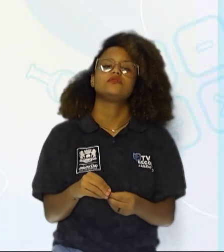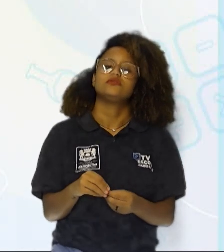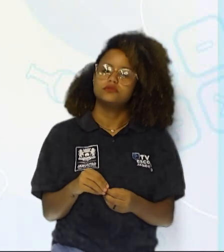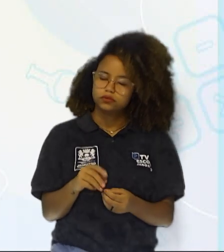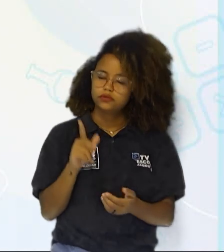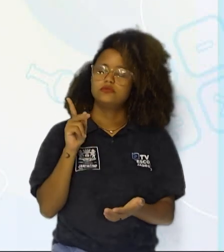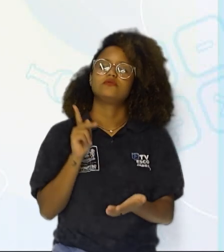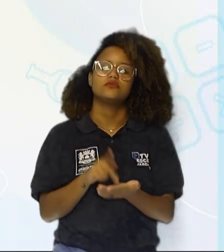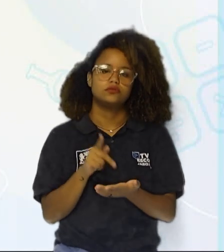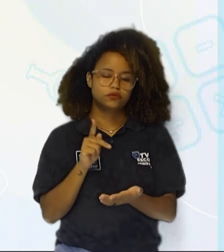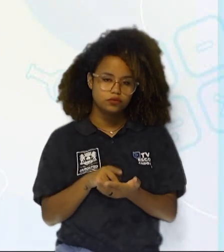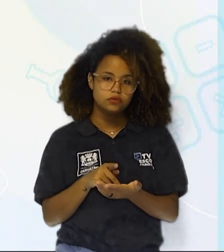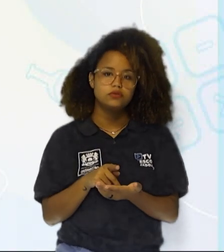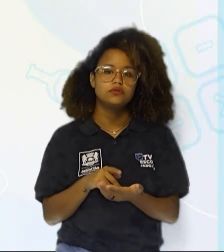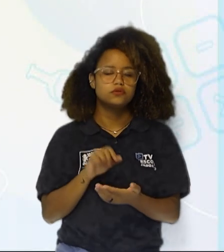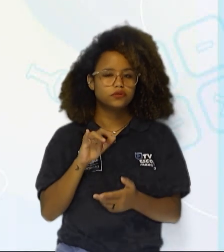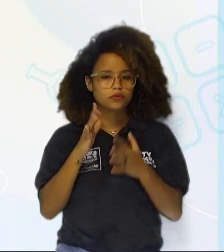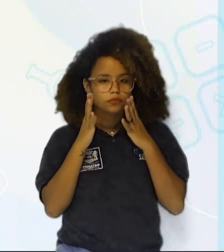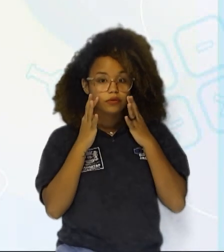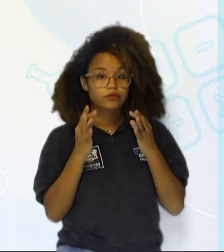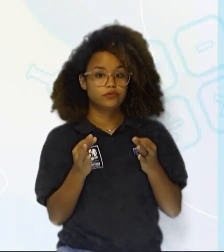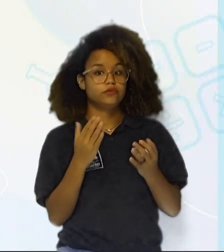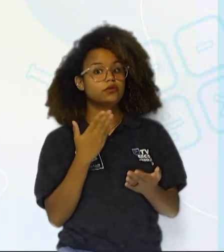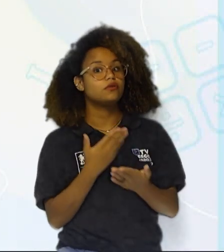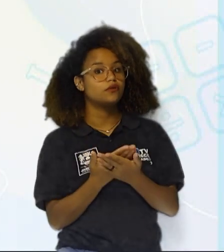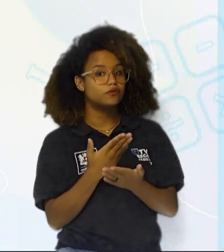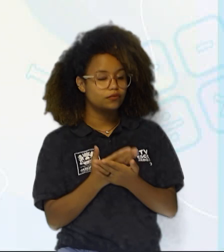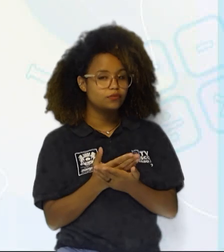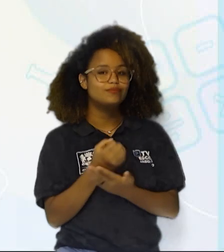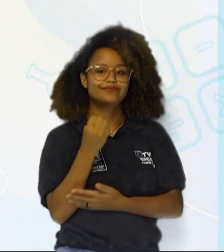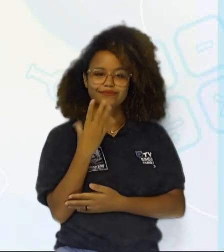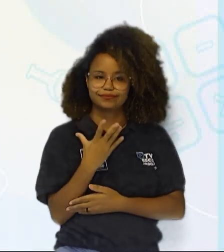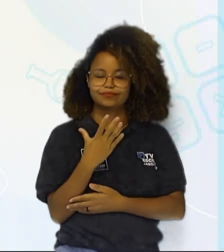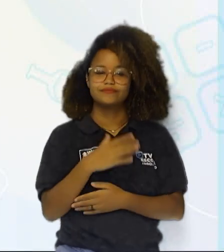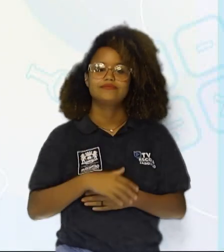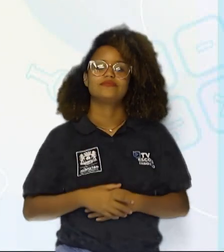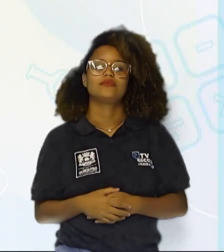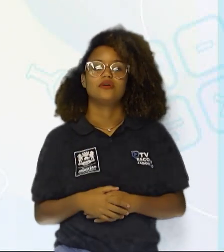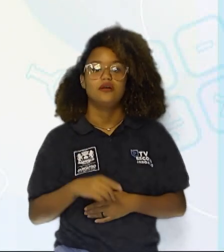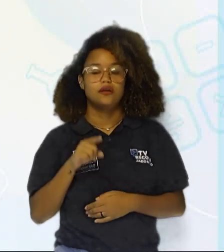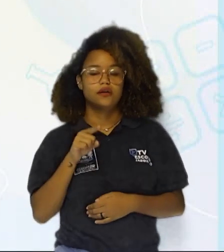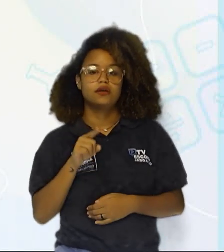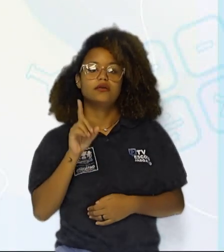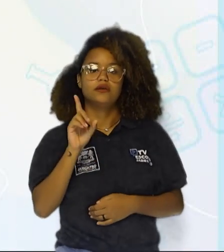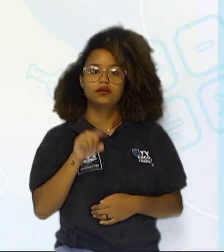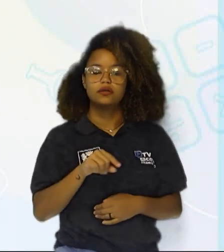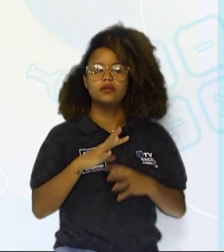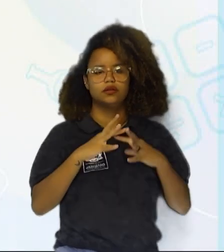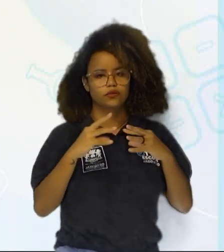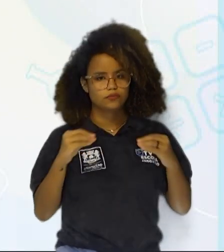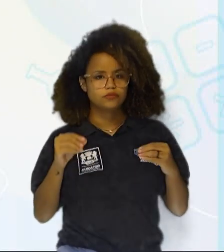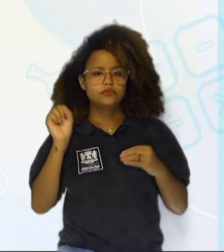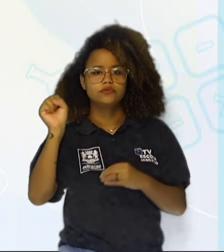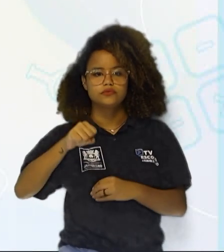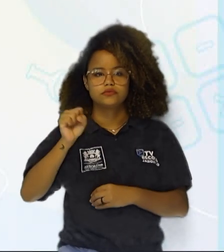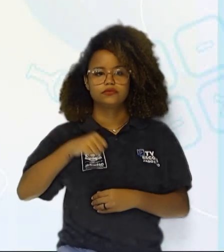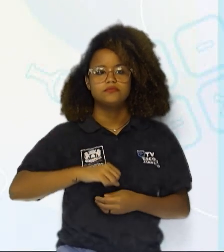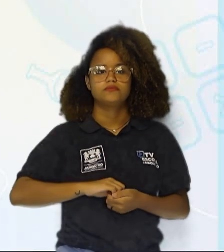Novamente, verdadeiro. Você que prestou atenção à aula, está indo muito bem. As bactérias, ela é decompositora, sim.